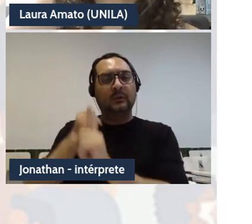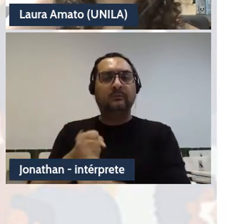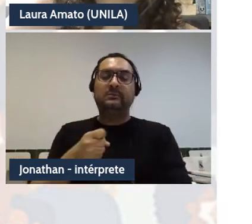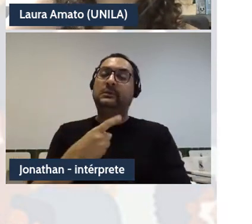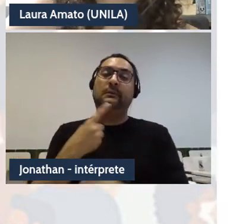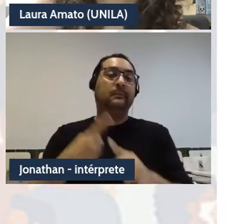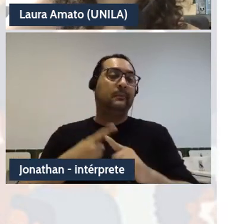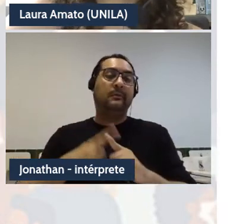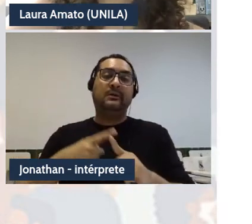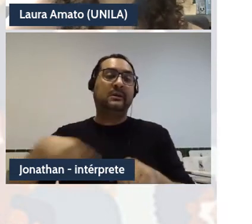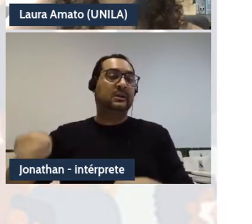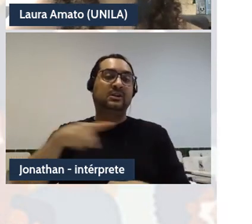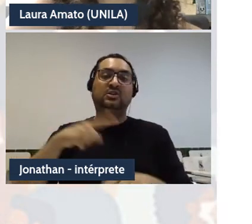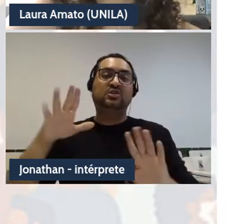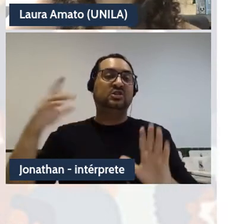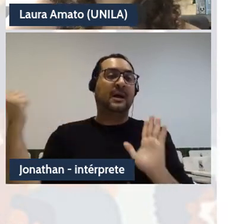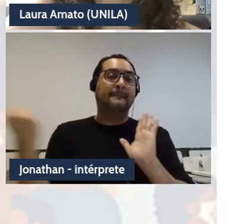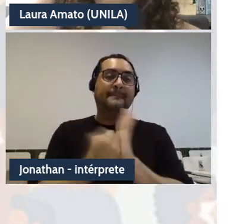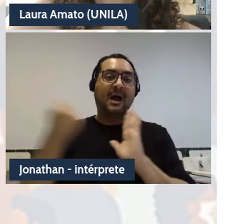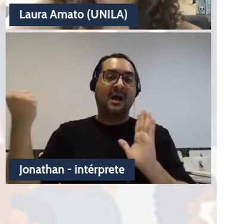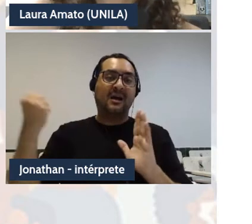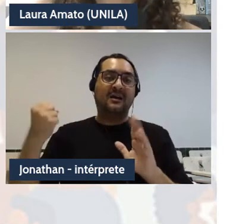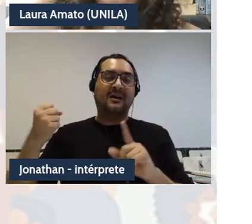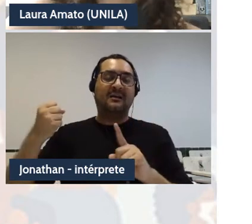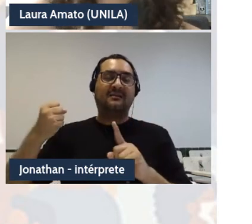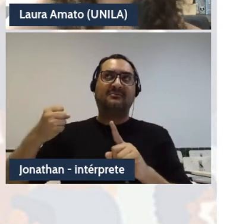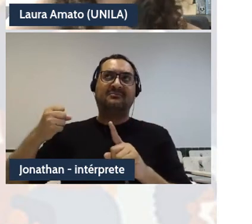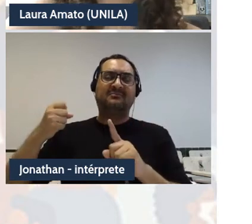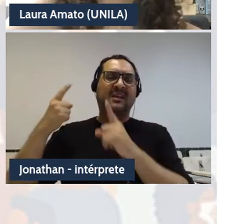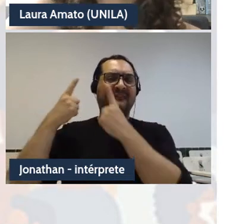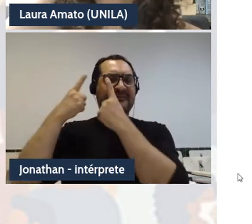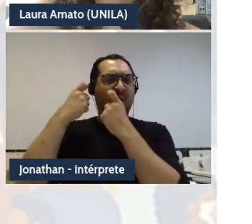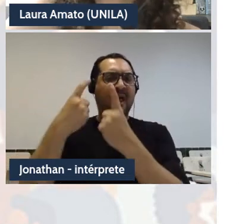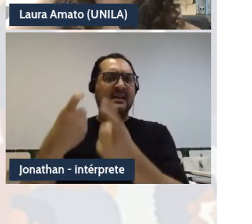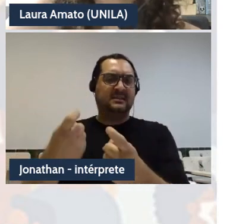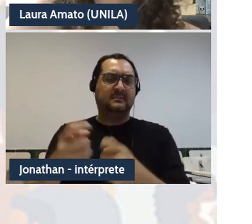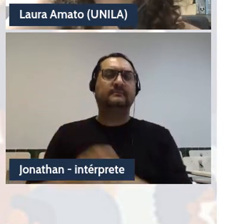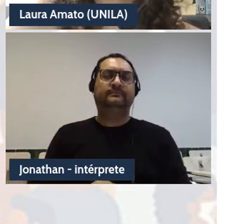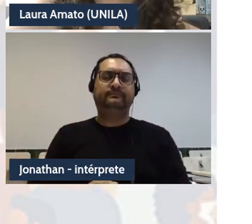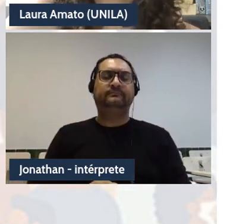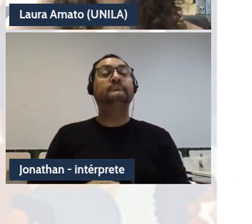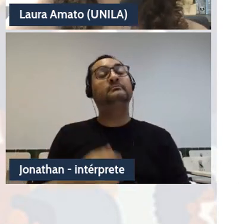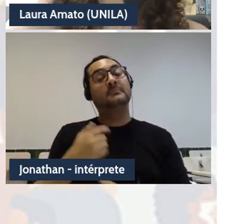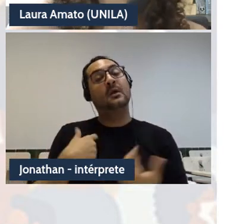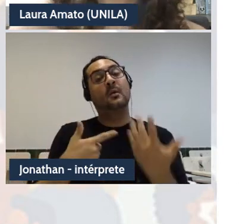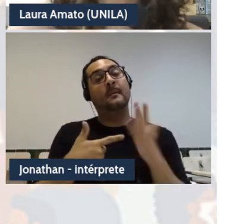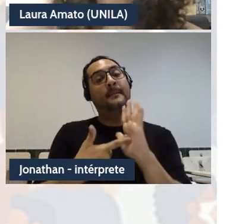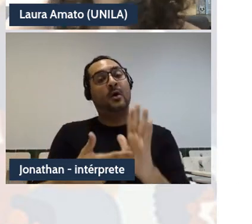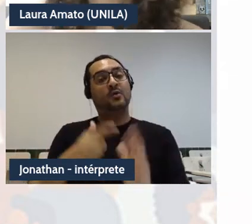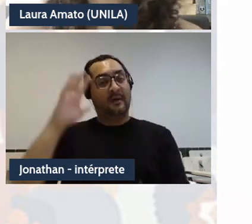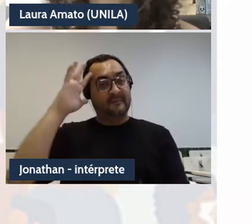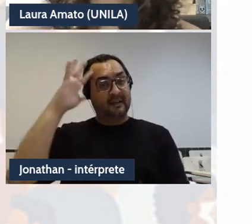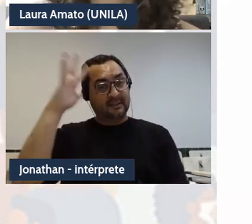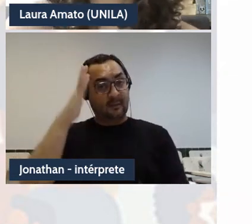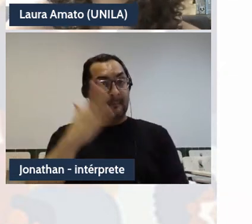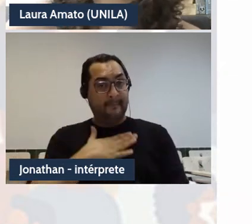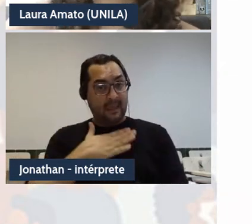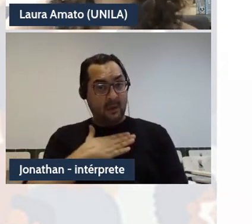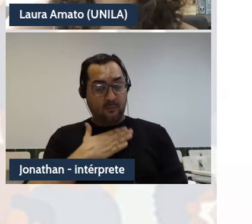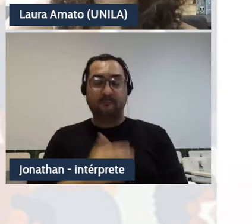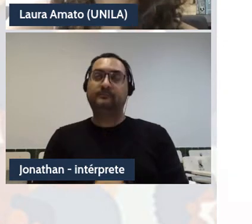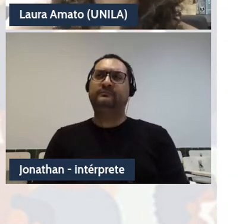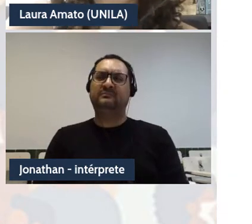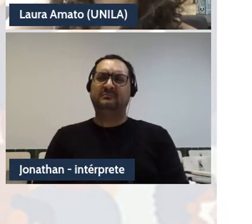E a partir dessa citação, vem a minha reflexão. Podem os professores